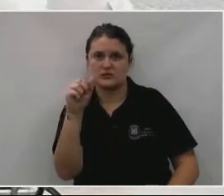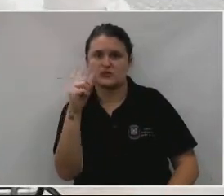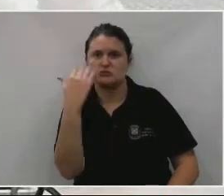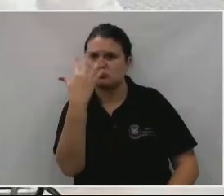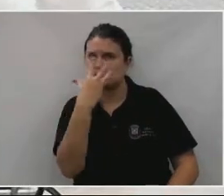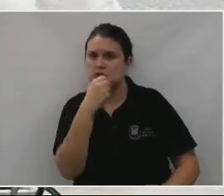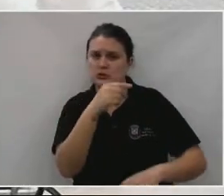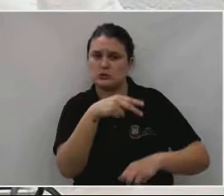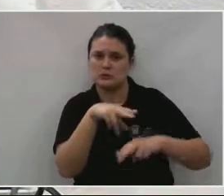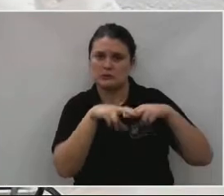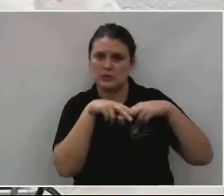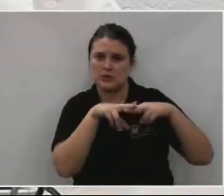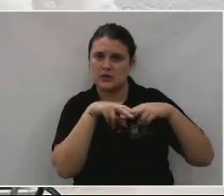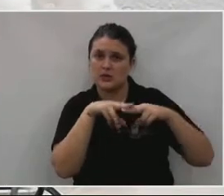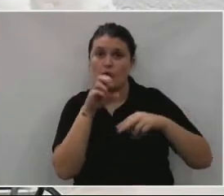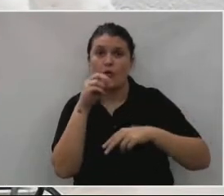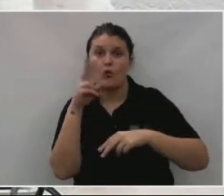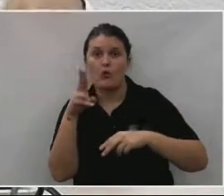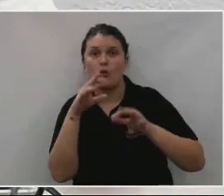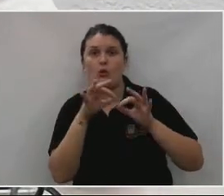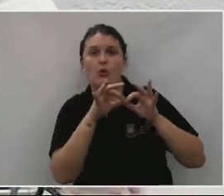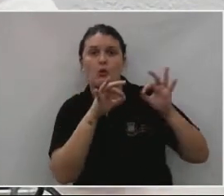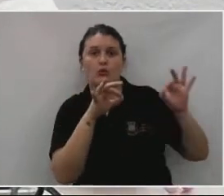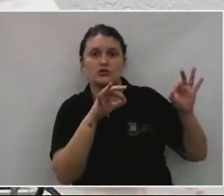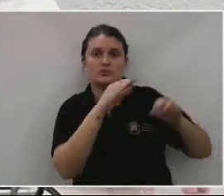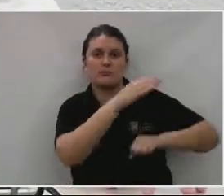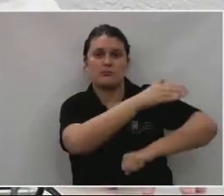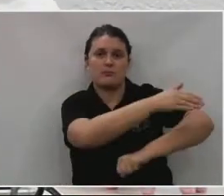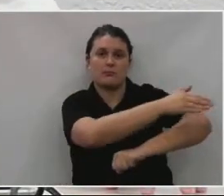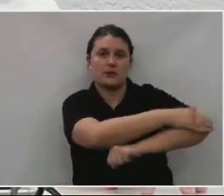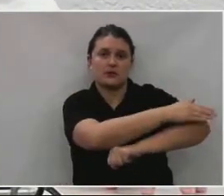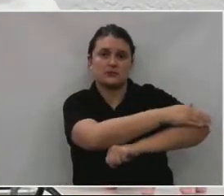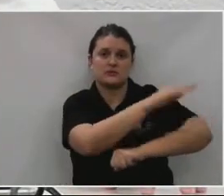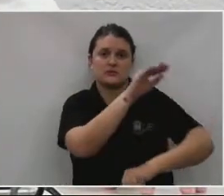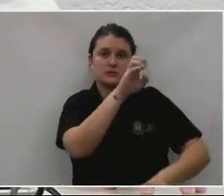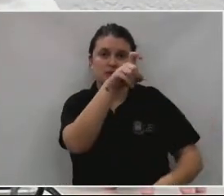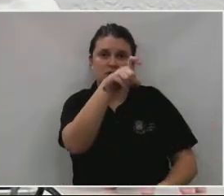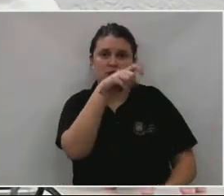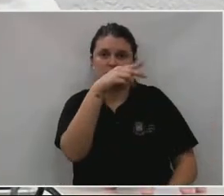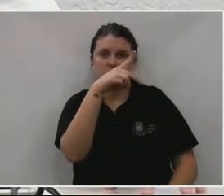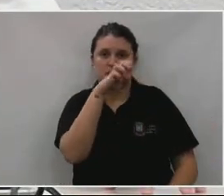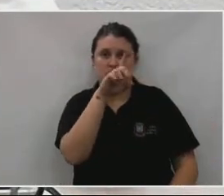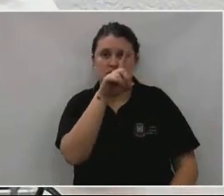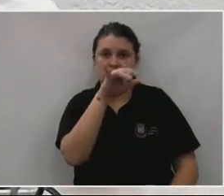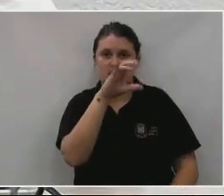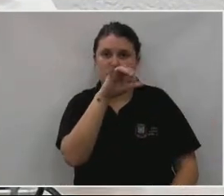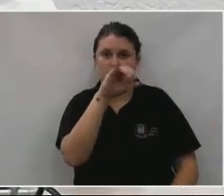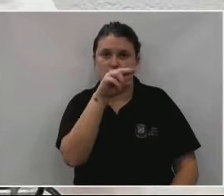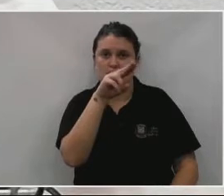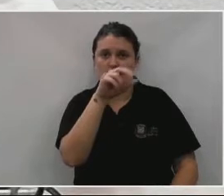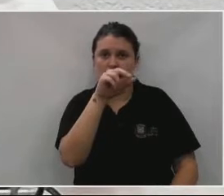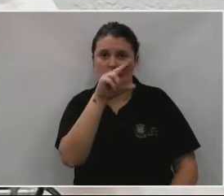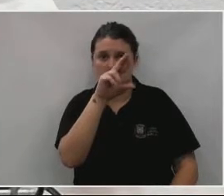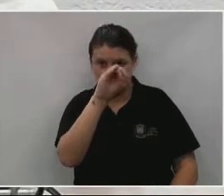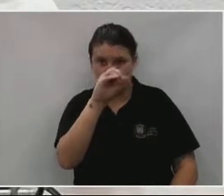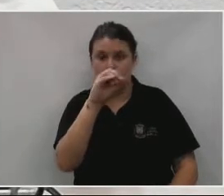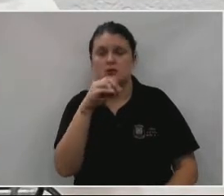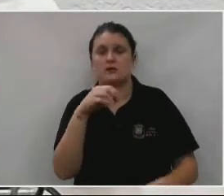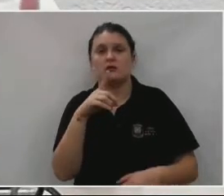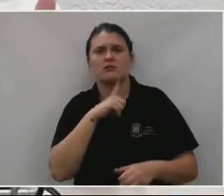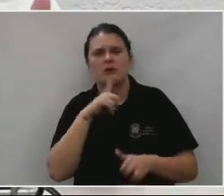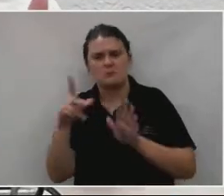ali, ou na Praça Expedicionário. Então tem que levar até elas, para elas se sentirem que têm na própria comunidade